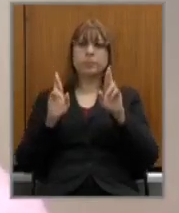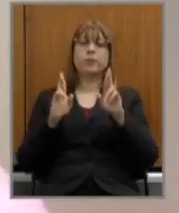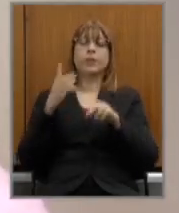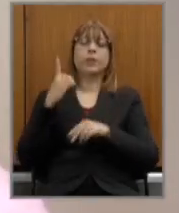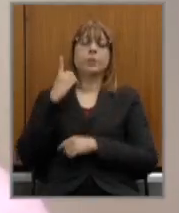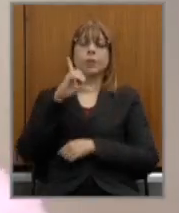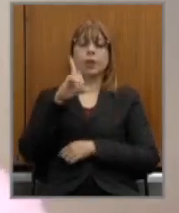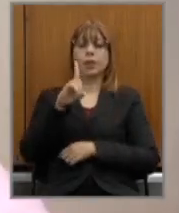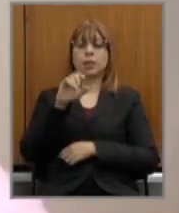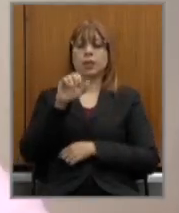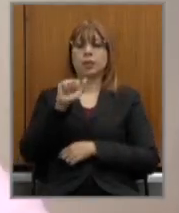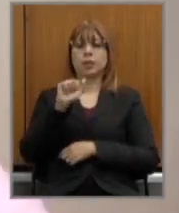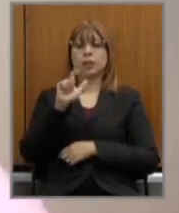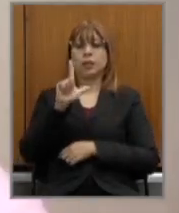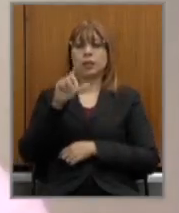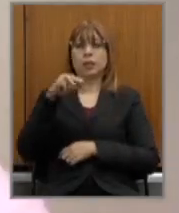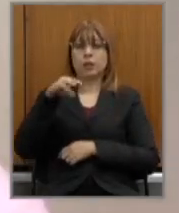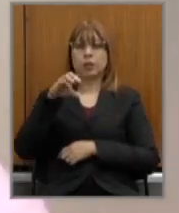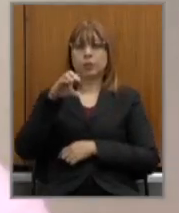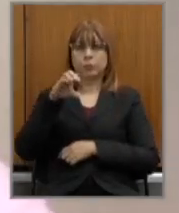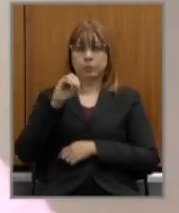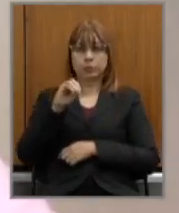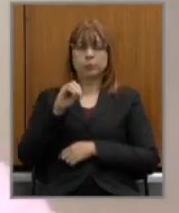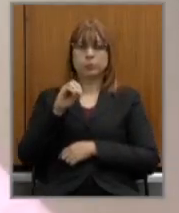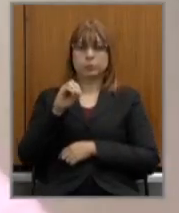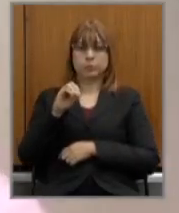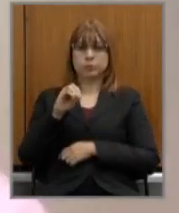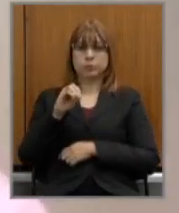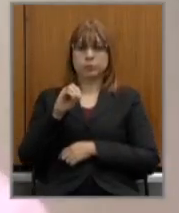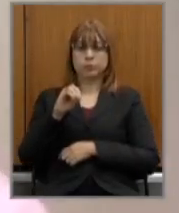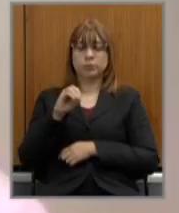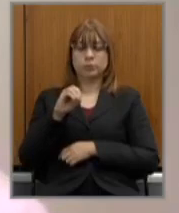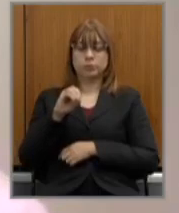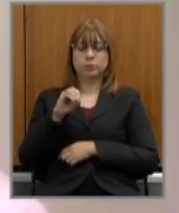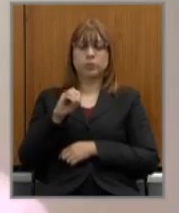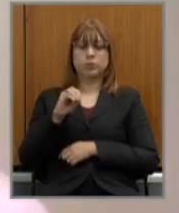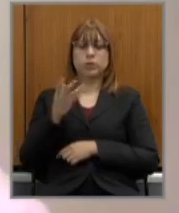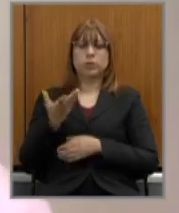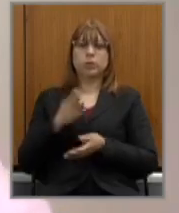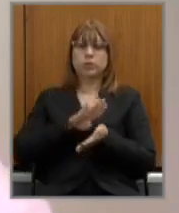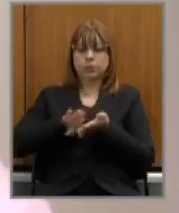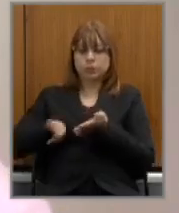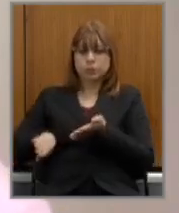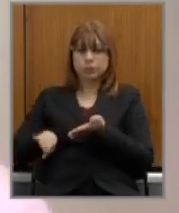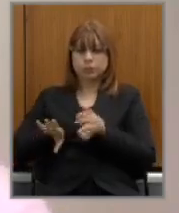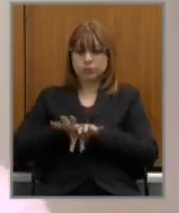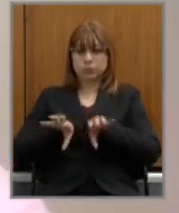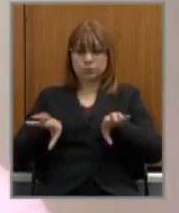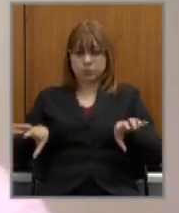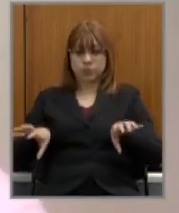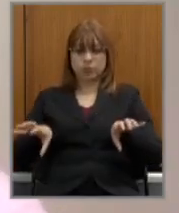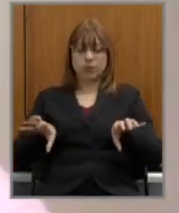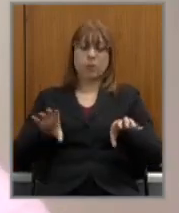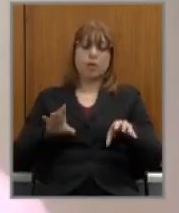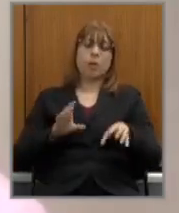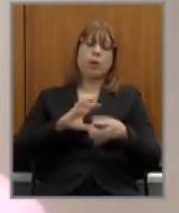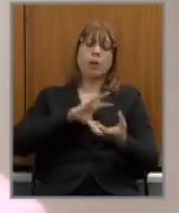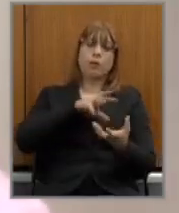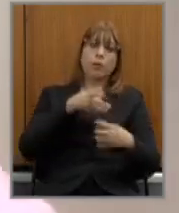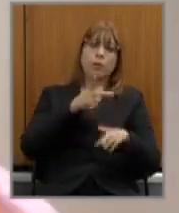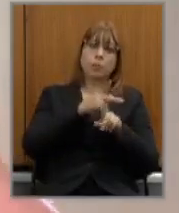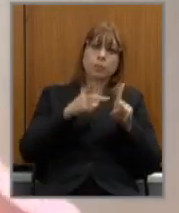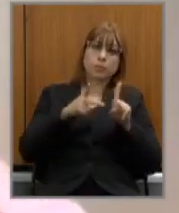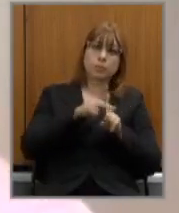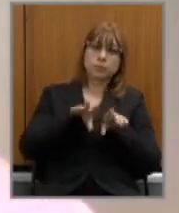Ribeiro e que afastou decortou a reforma administrativa da reforma previdenciária e isso ficou